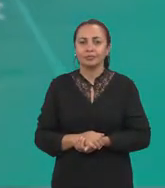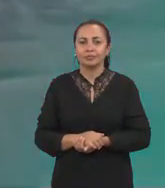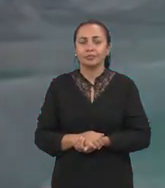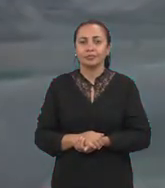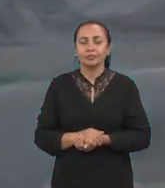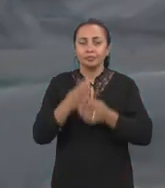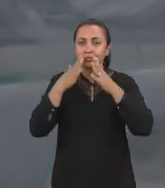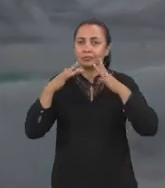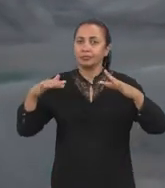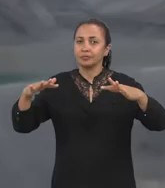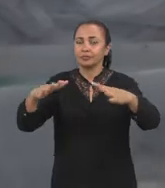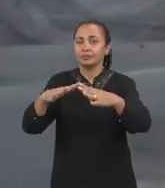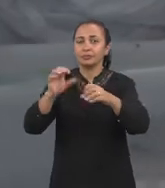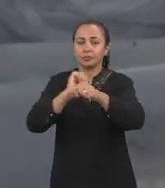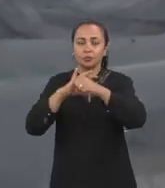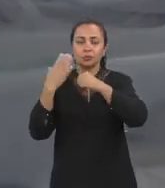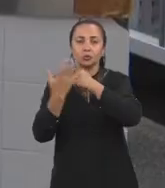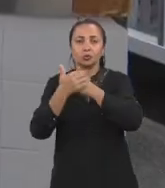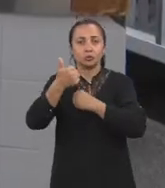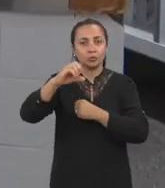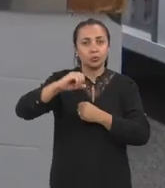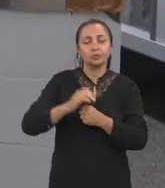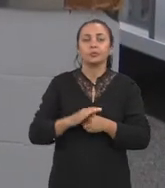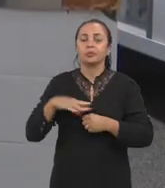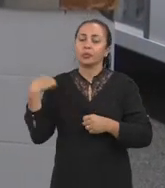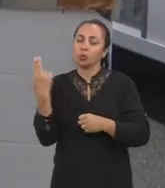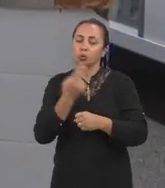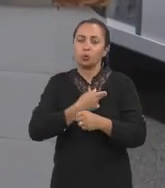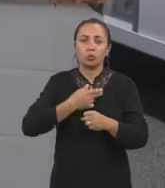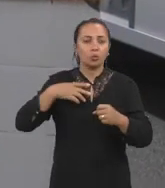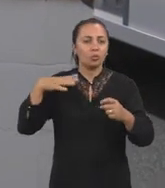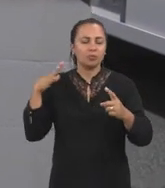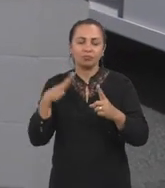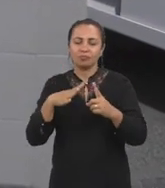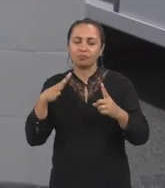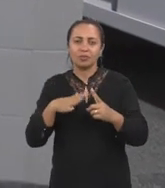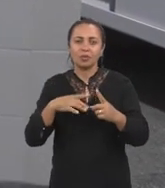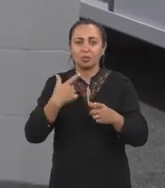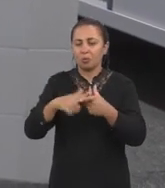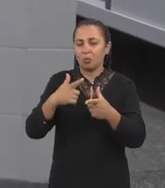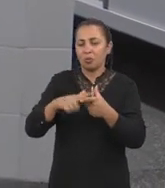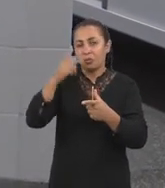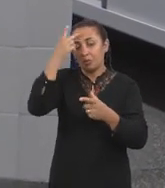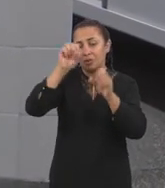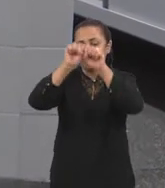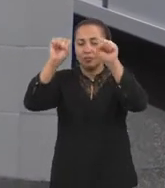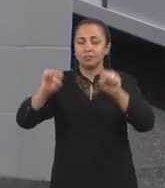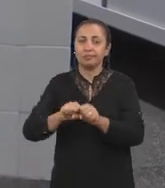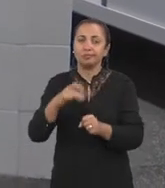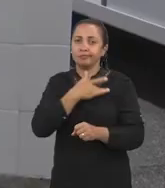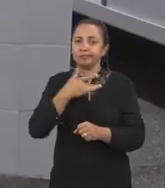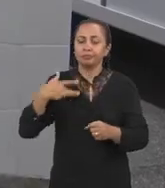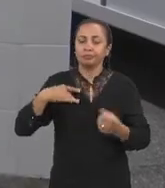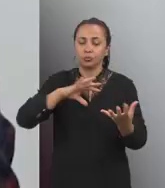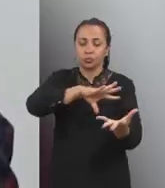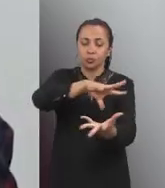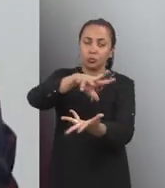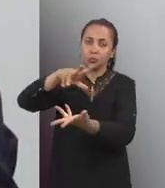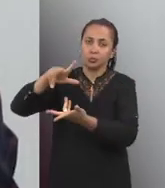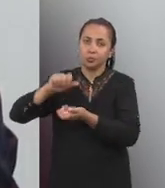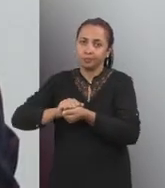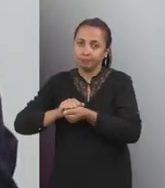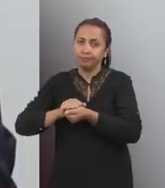A pandemia de Covid-19 trouxe implicações para todos os sistemas de saúde globalmente.